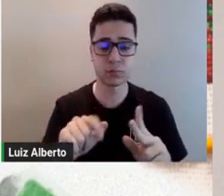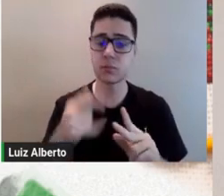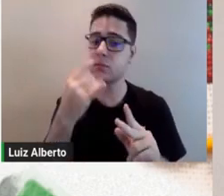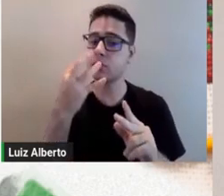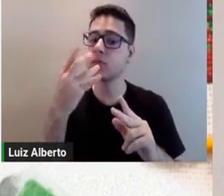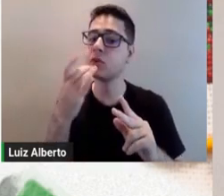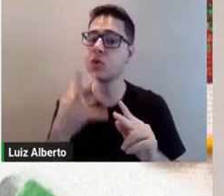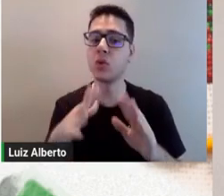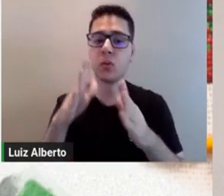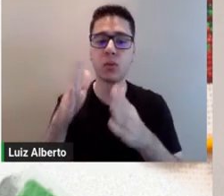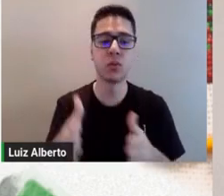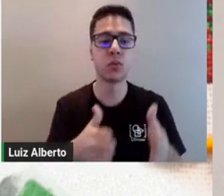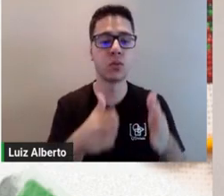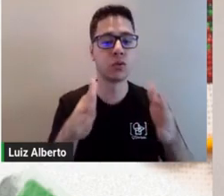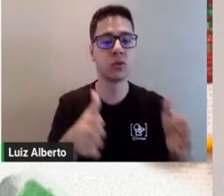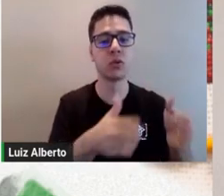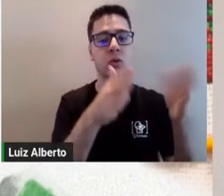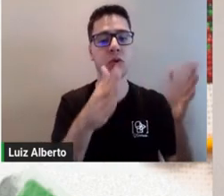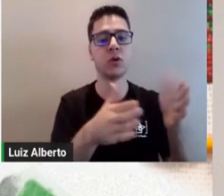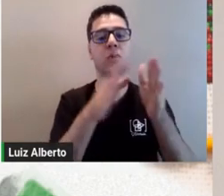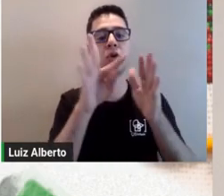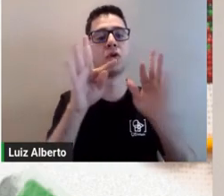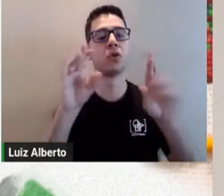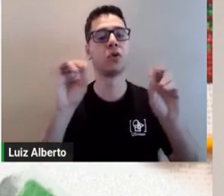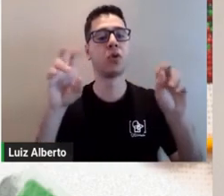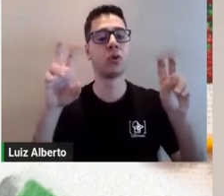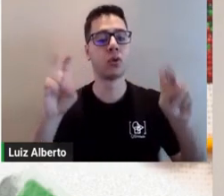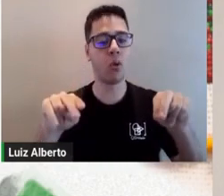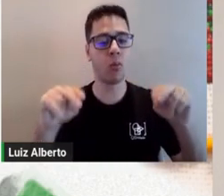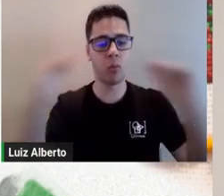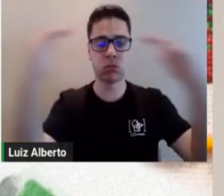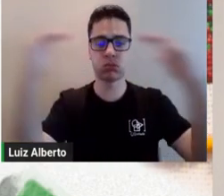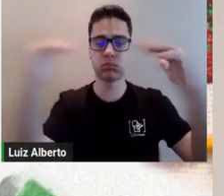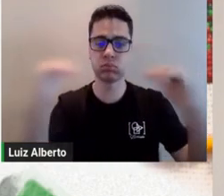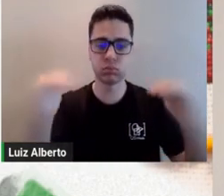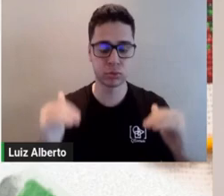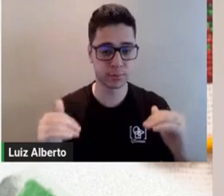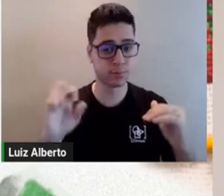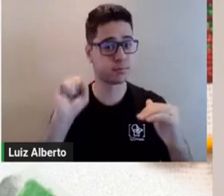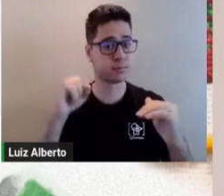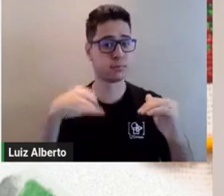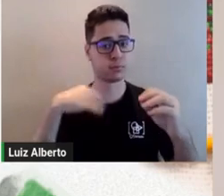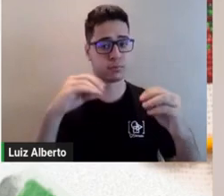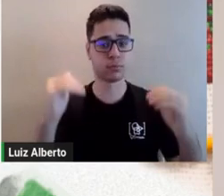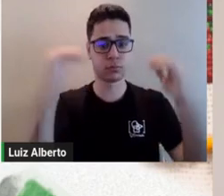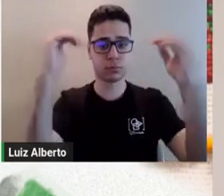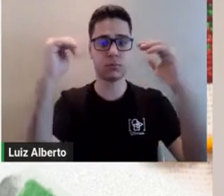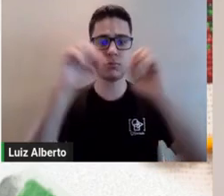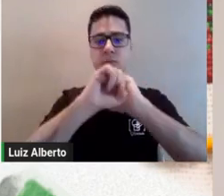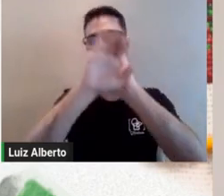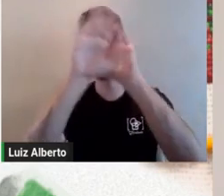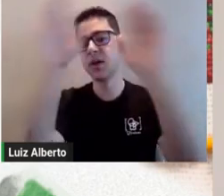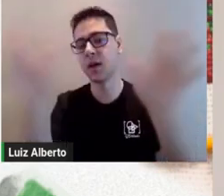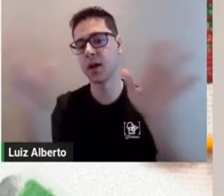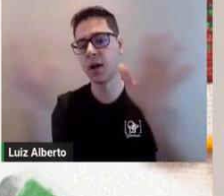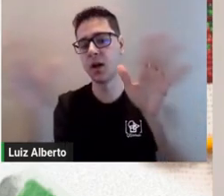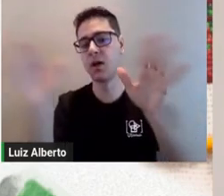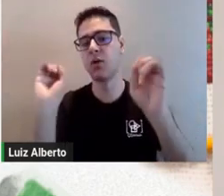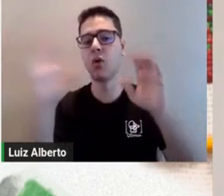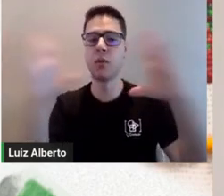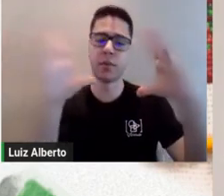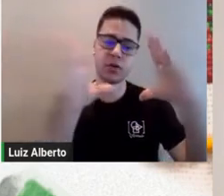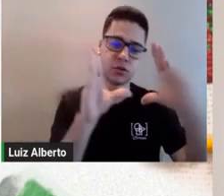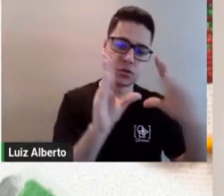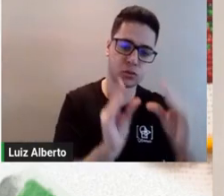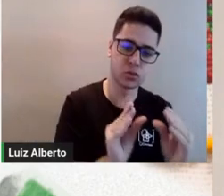Então, aqui a gente tem uma gama de tons. Mas e se eu quisesse, por exemplo, um tom mais claro? Ou um tom mais escuro dos que estão